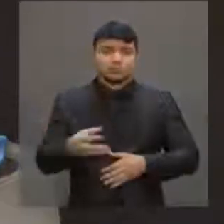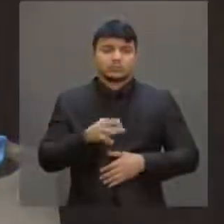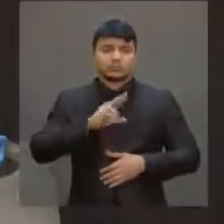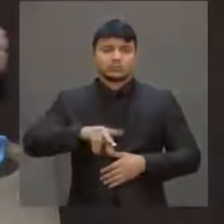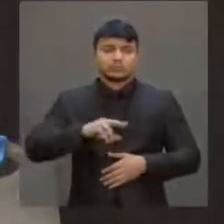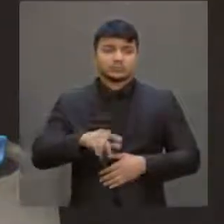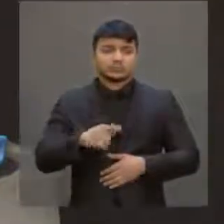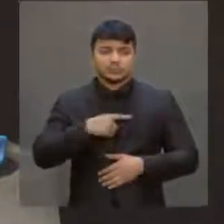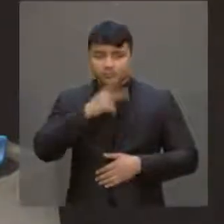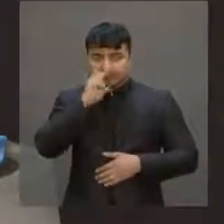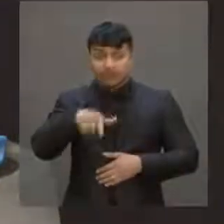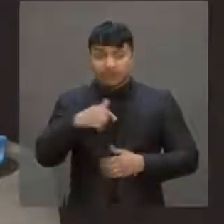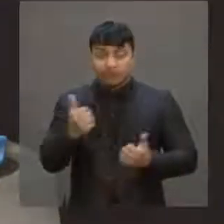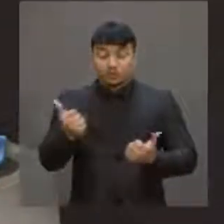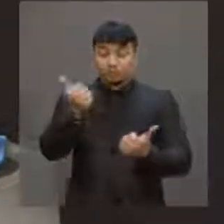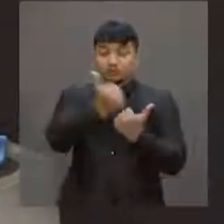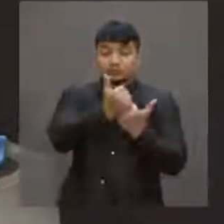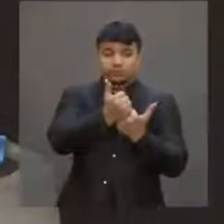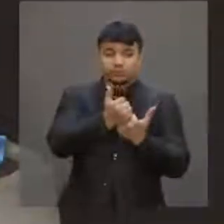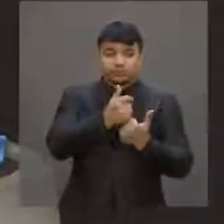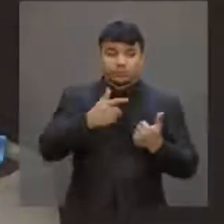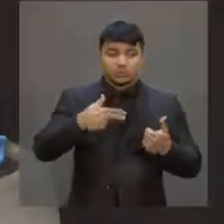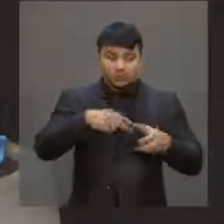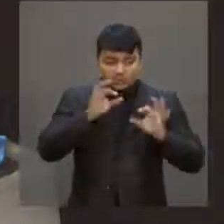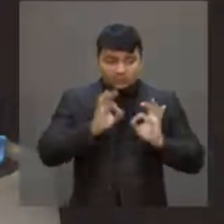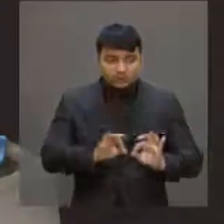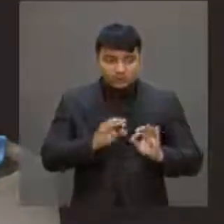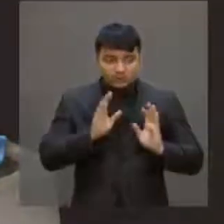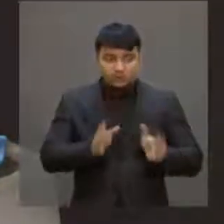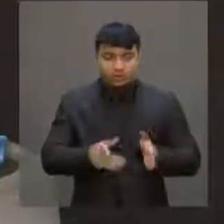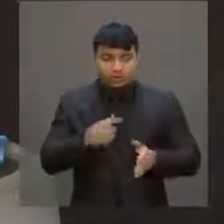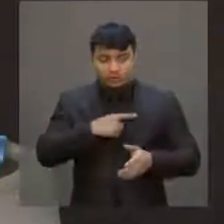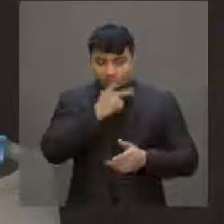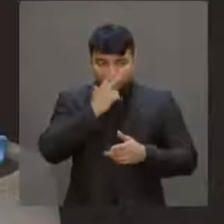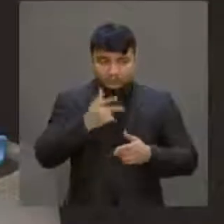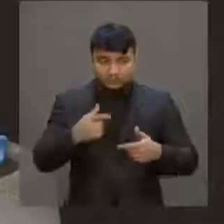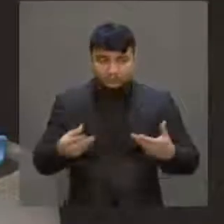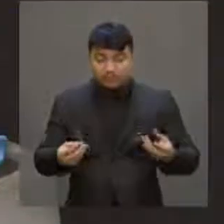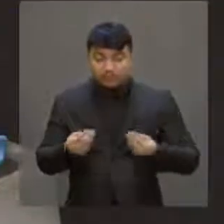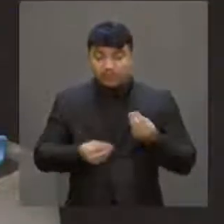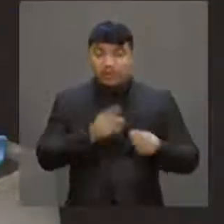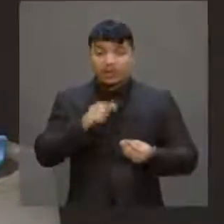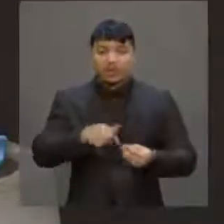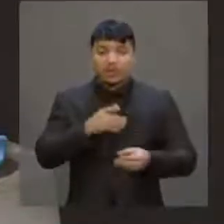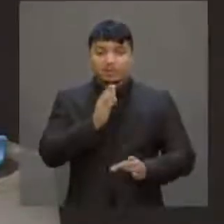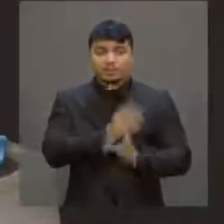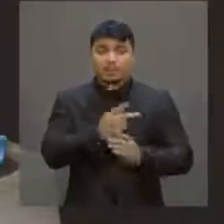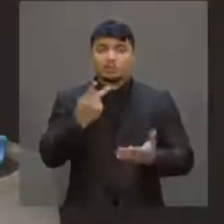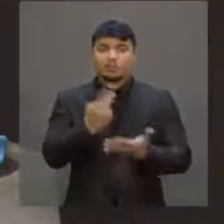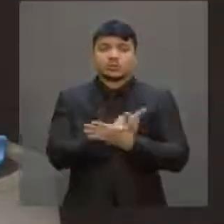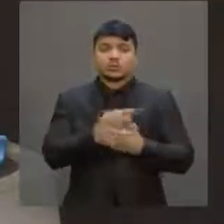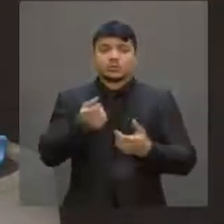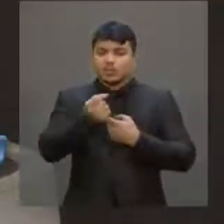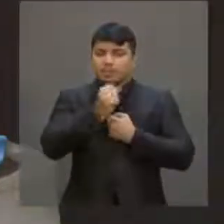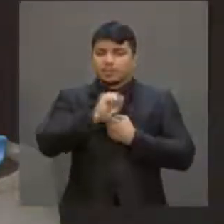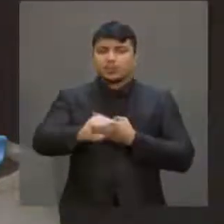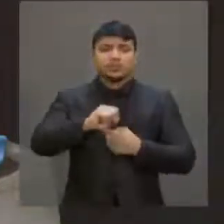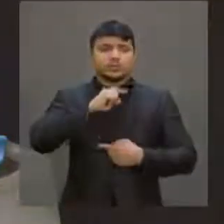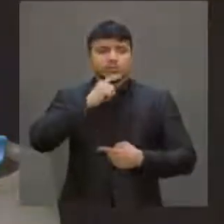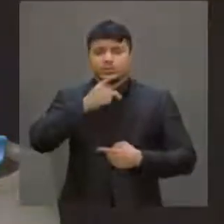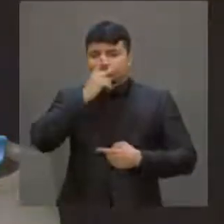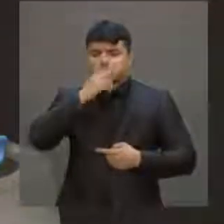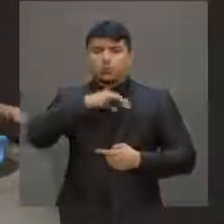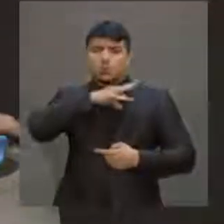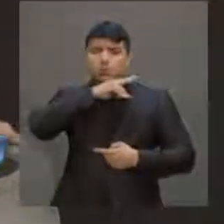Você substitui um posto regular por um posto intermitente. Isso degrada a proteção do trabalho e do